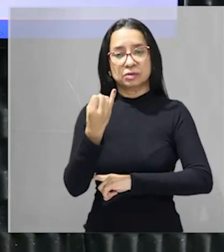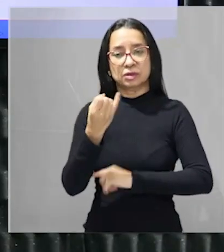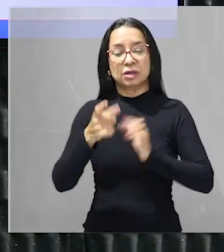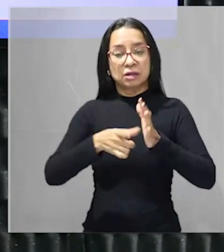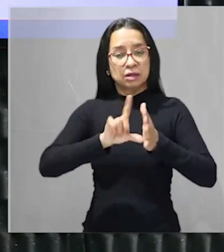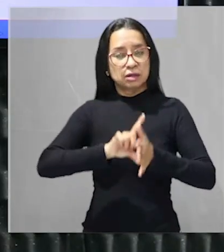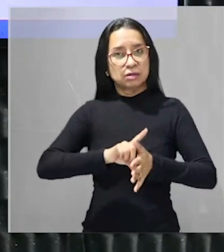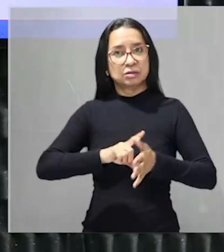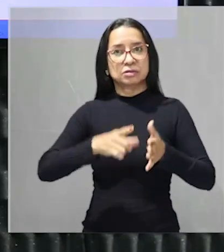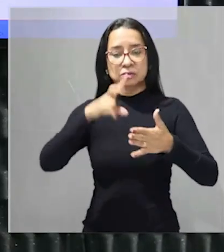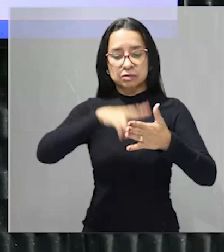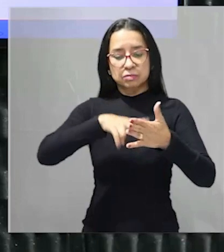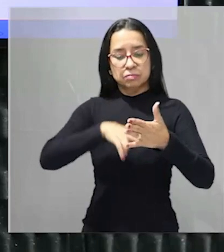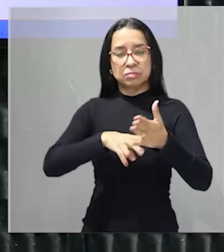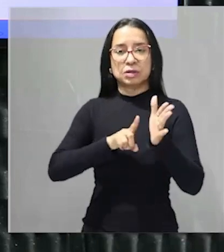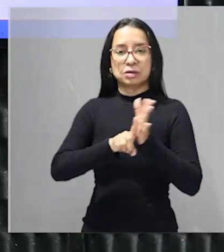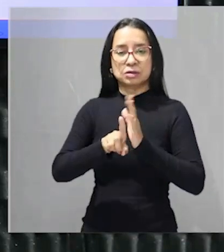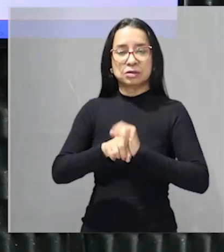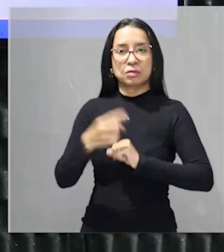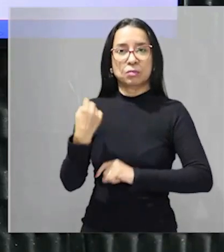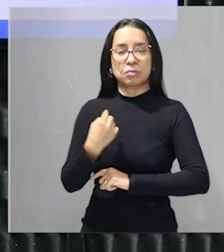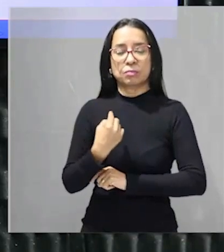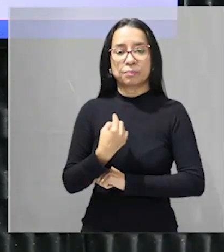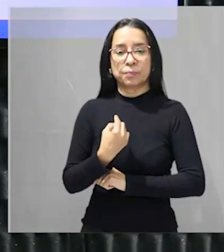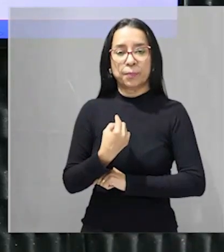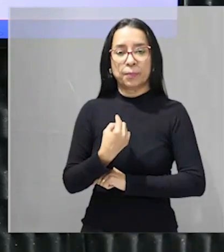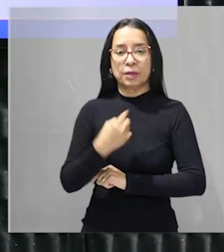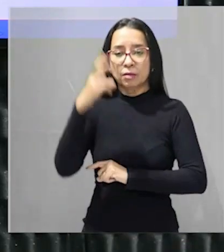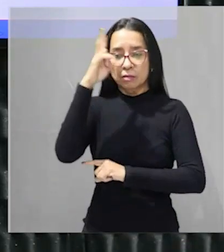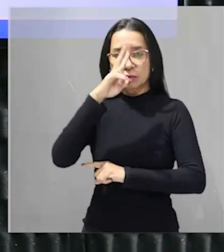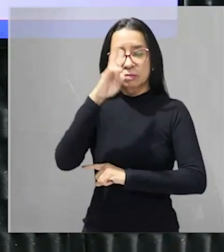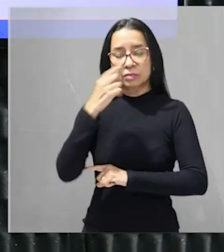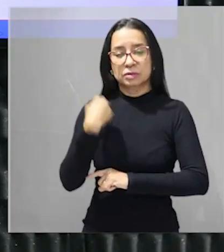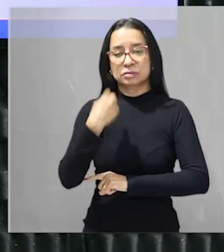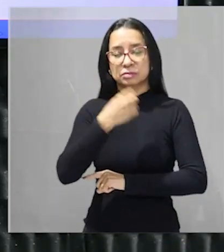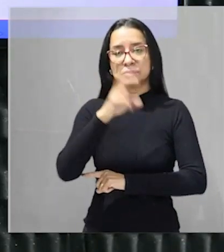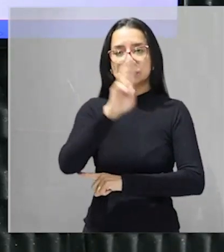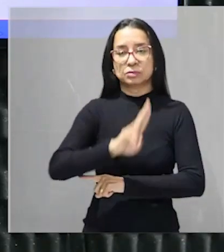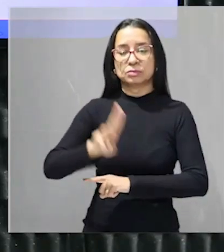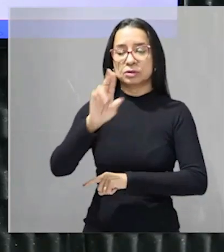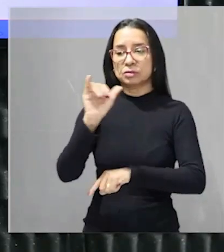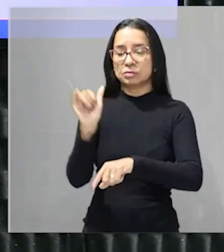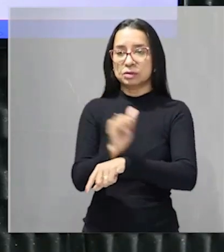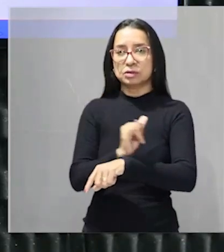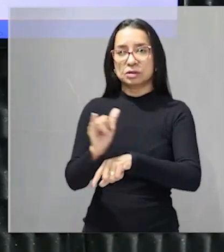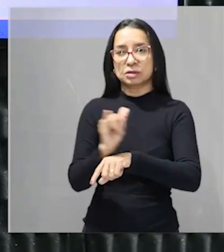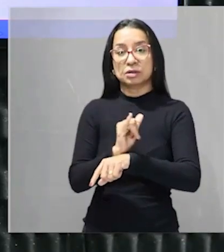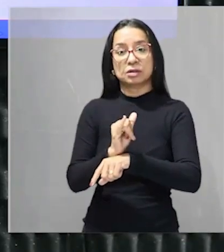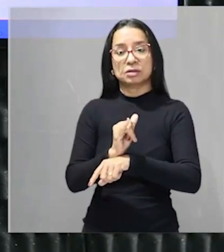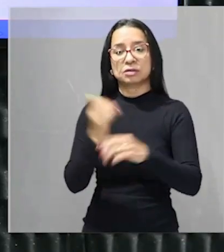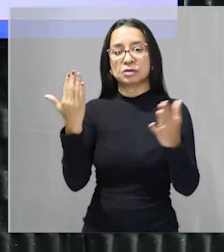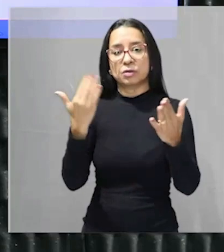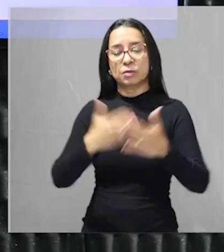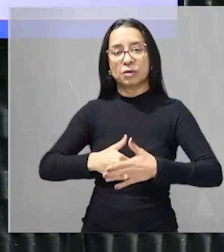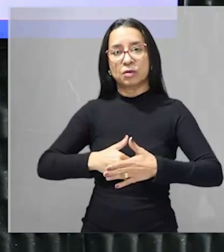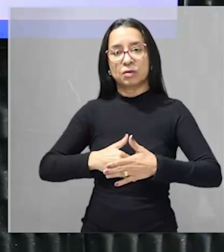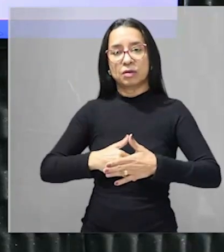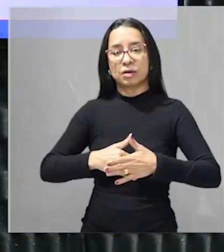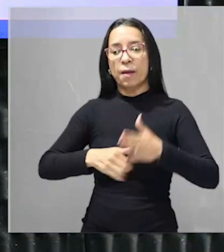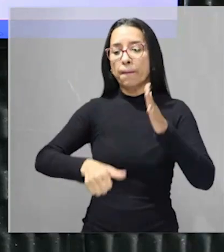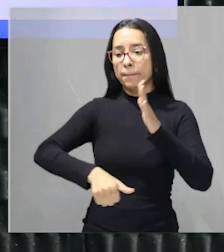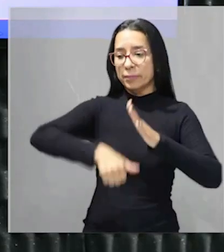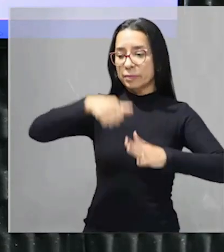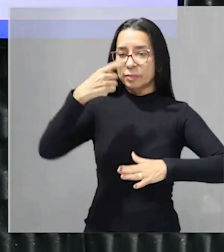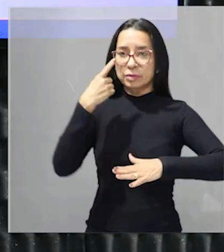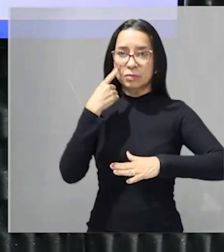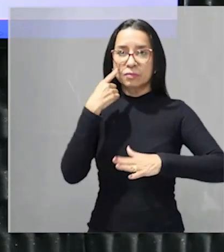te lembrar tá nós estamos utilizando uma estratégia de resolução de prova que se baseia tá em primeiro analisar o comando da